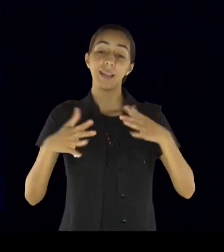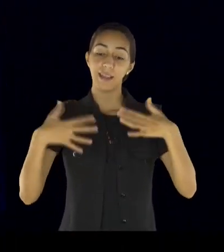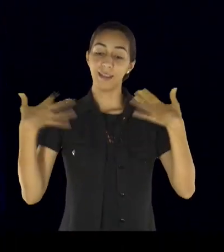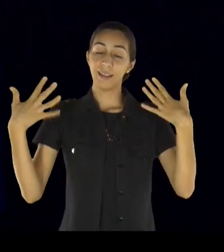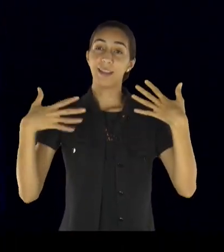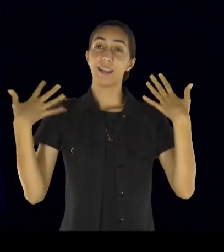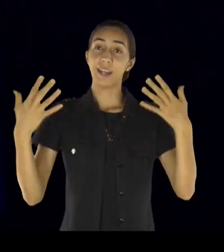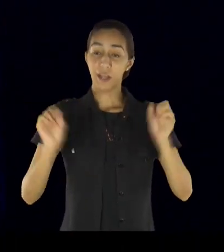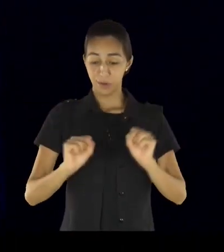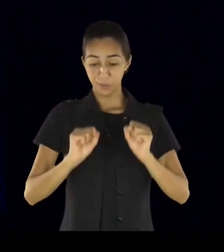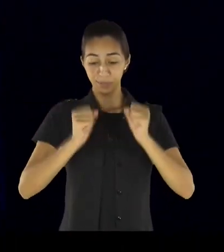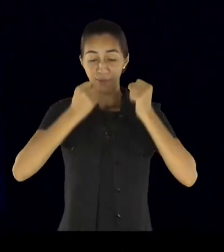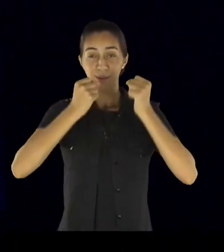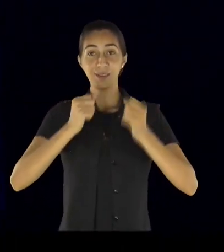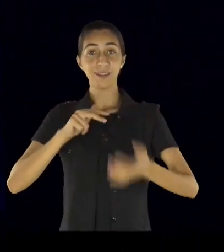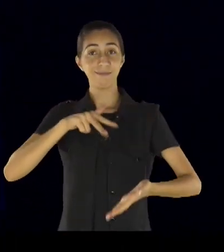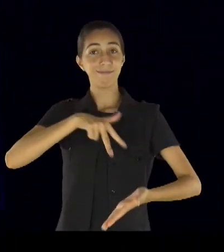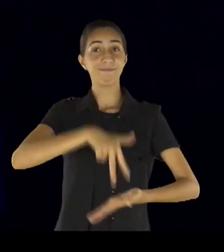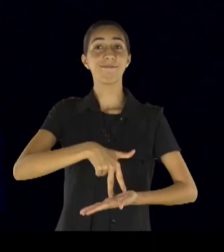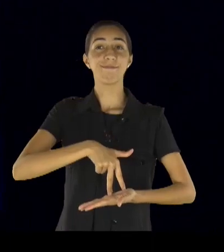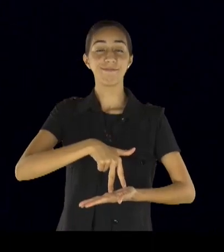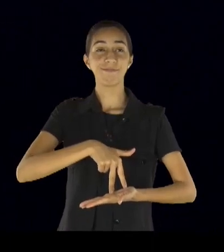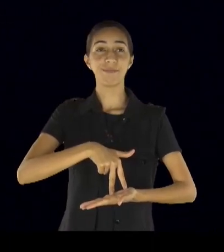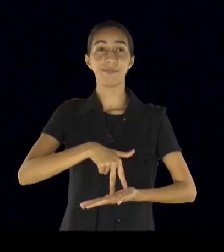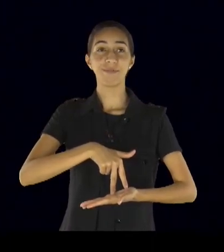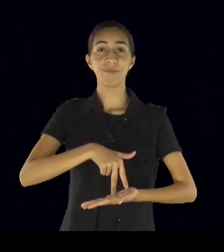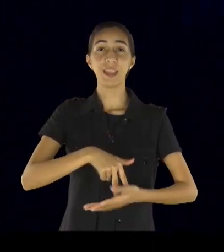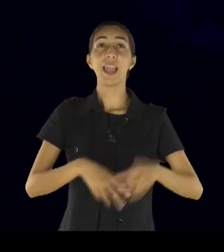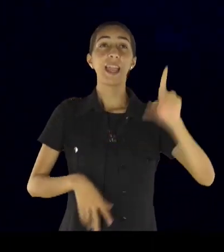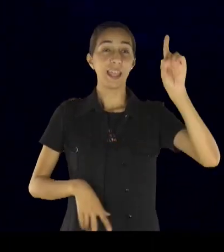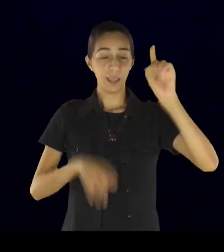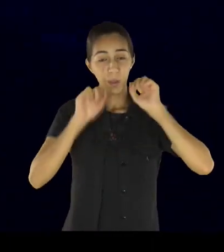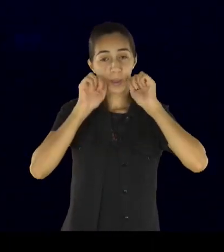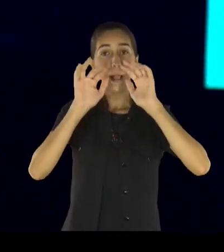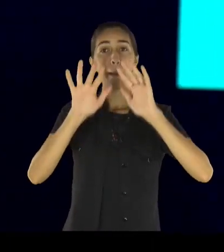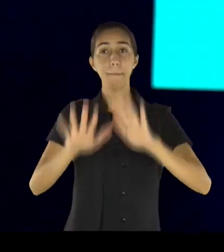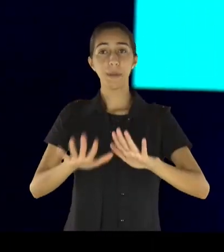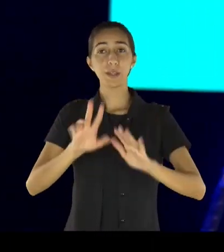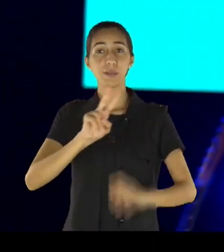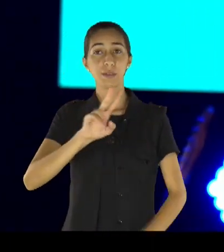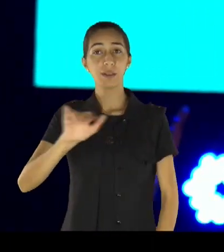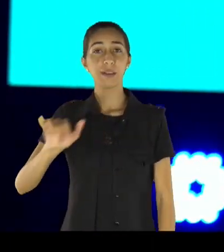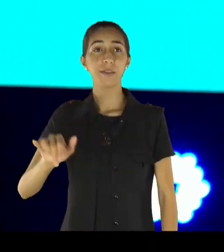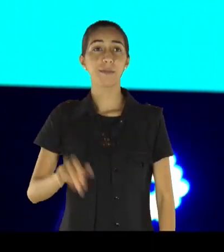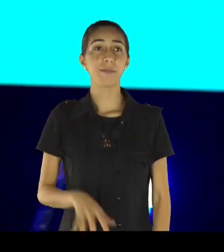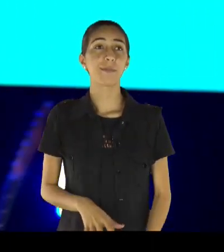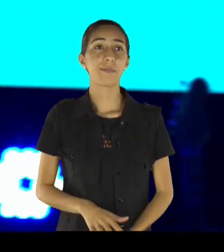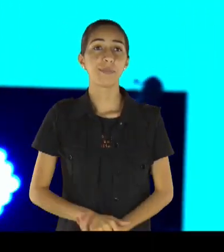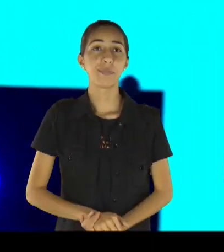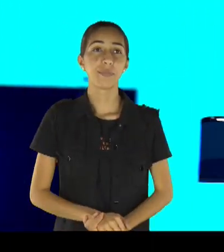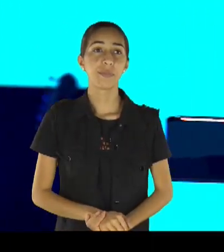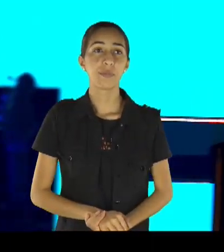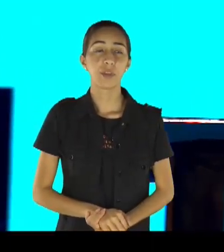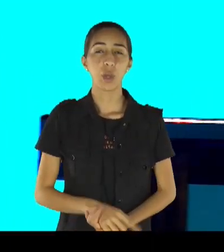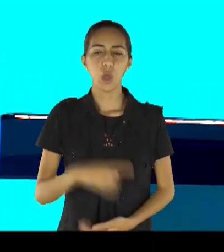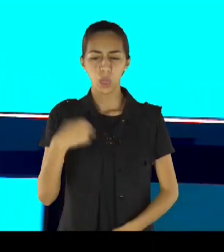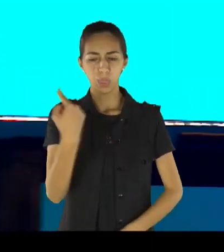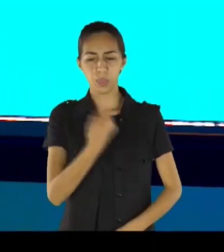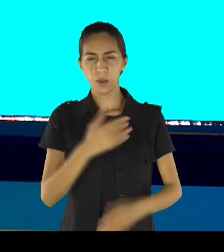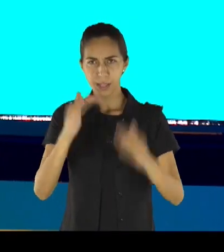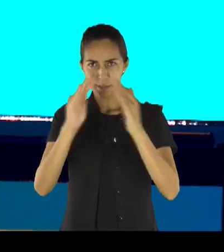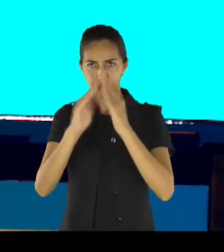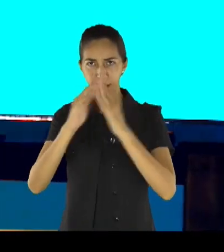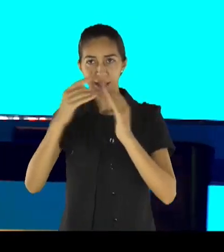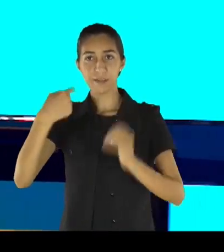continua, continua fazendo, que Deus vai te abençoar, amém, vamos sair daqui, animados, eu vou sair daqui, animado,